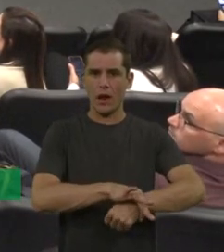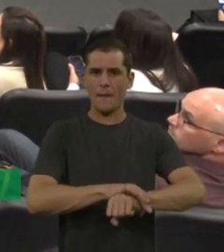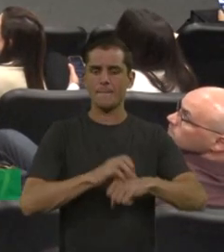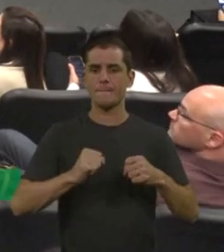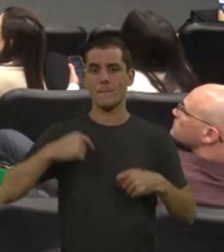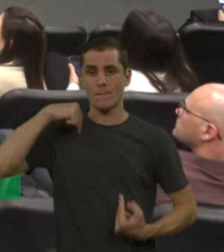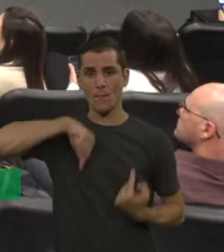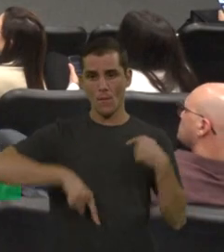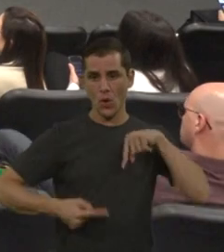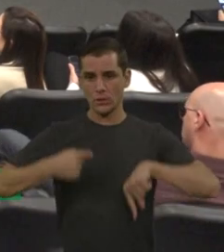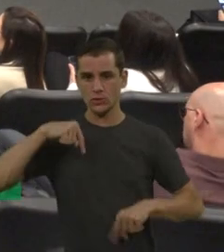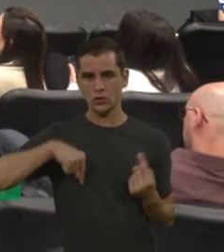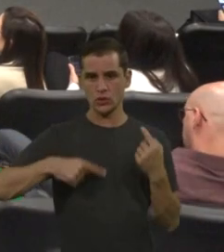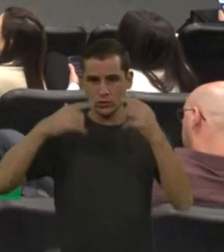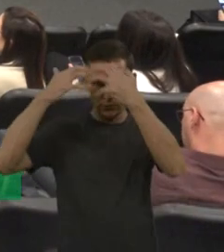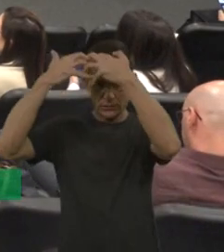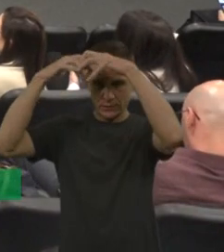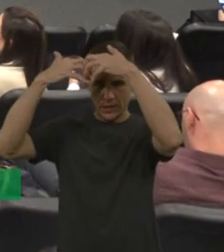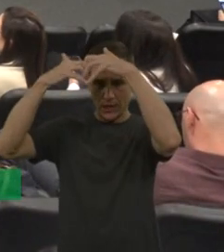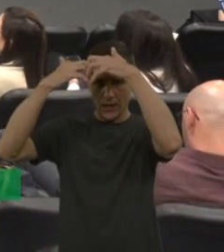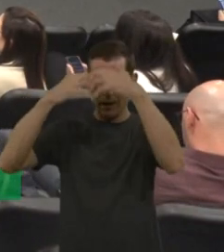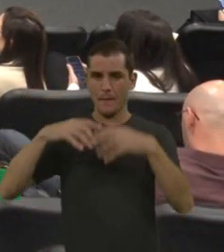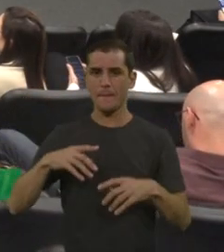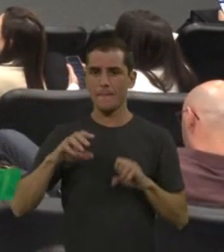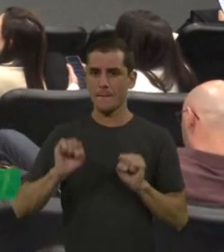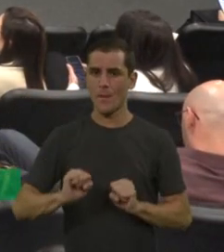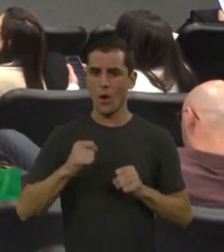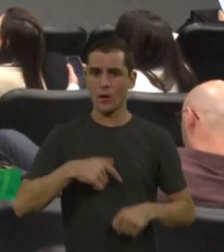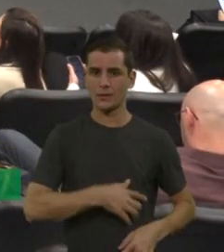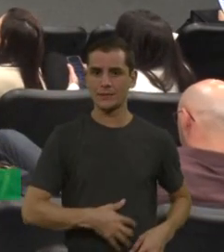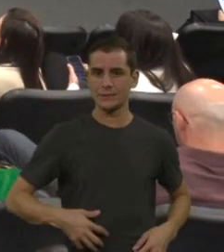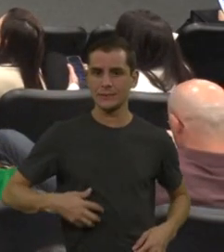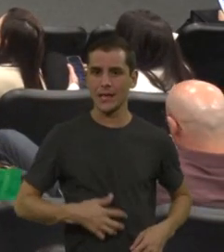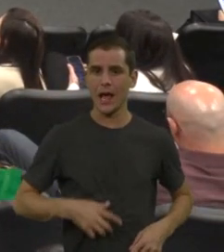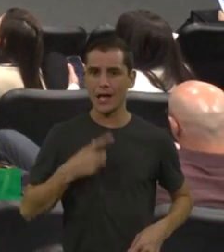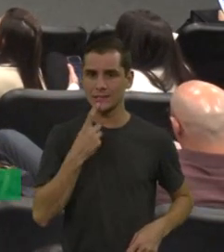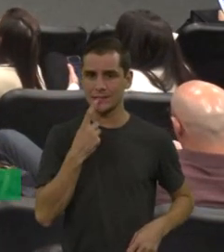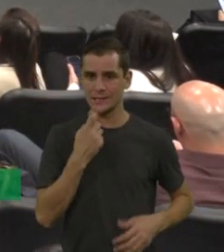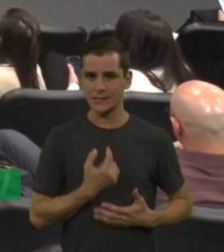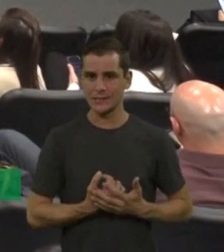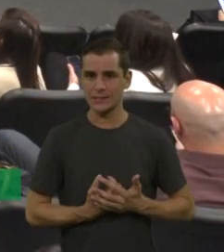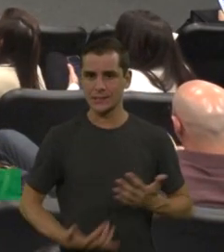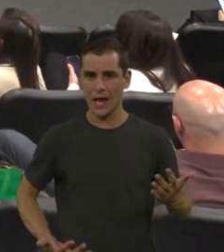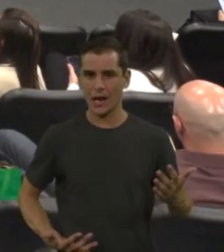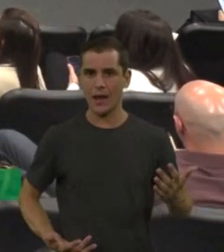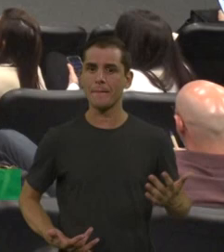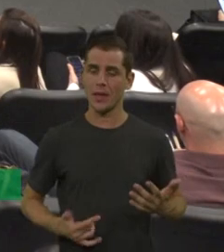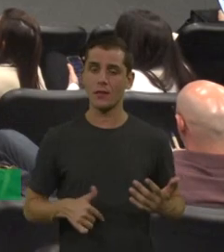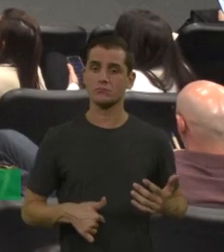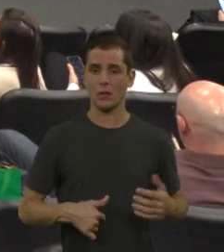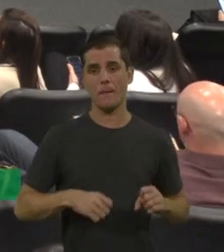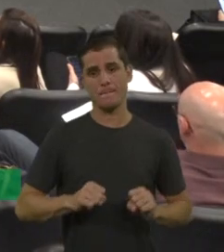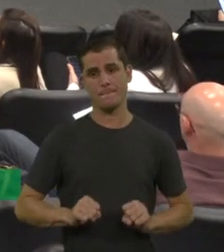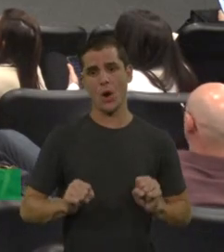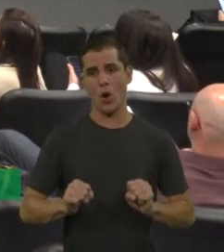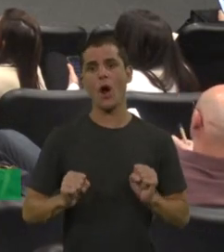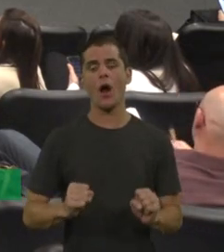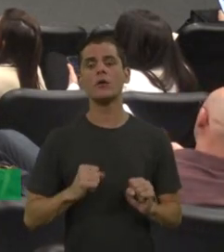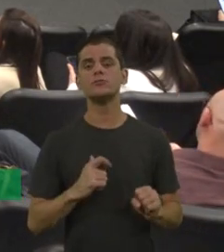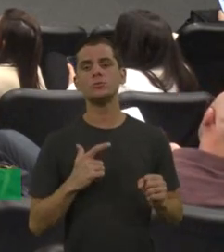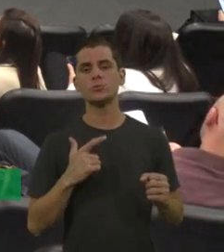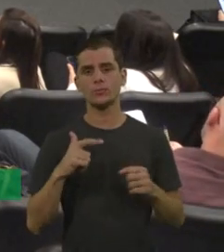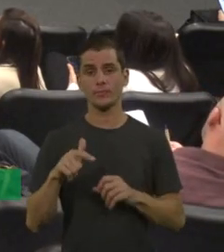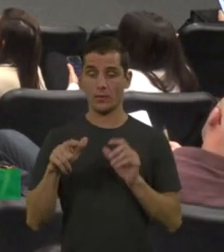digestivo, sangramento ameaçador à vida. E as mulheres, em geral, são portadoras. As mulheres,